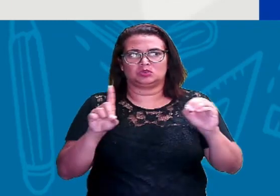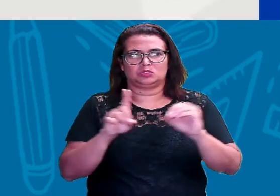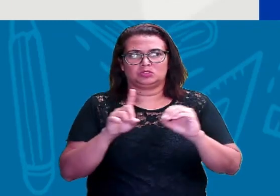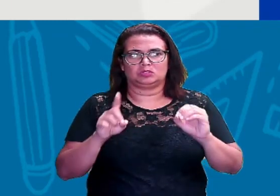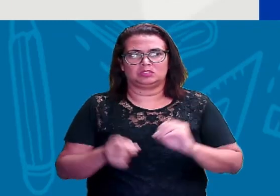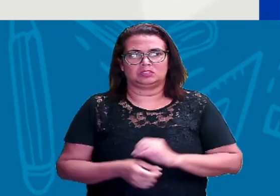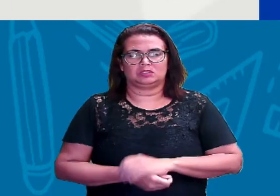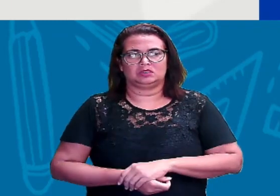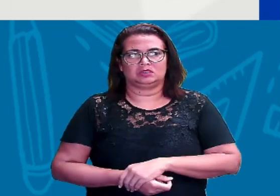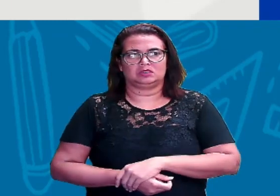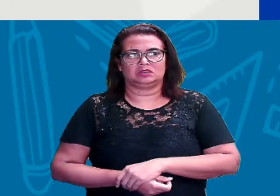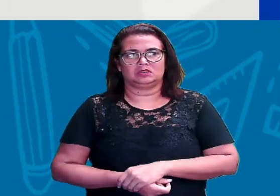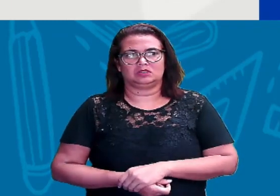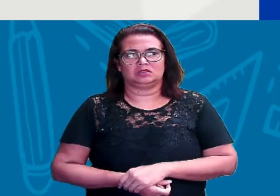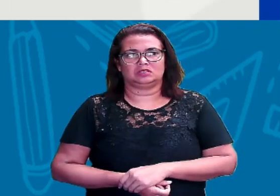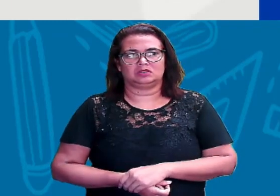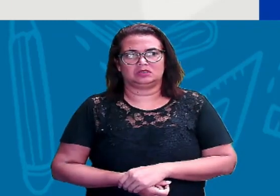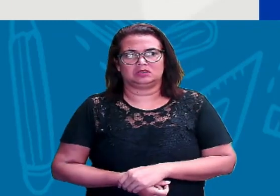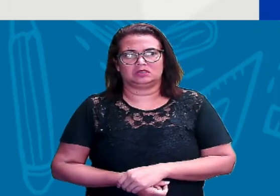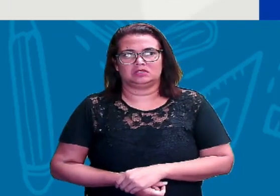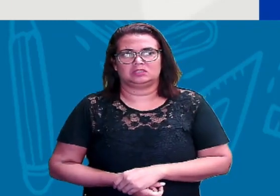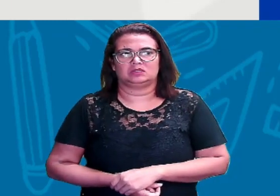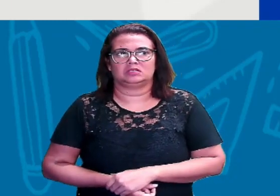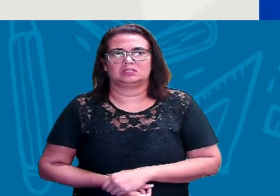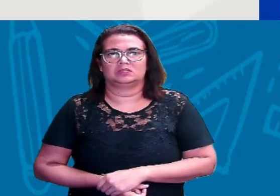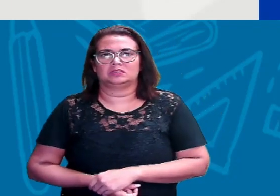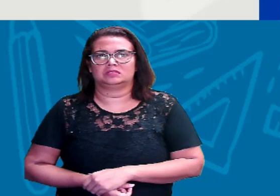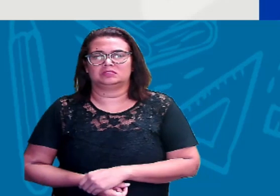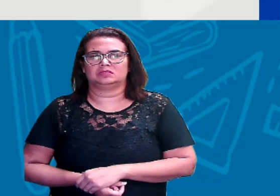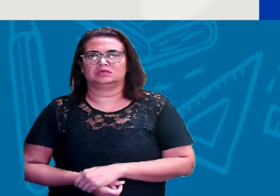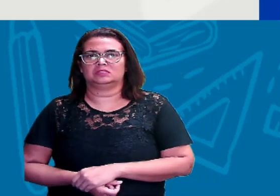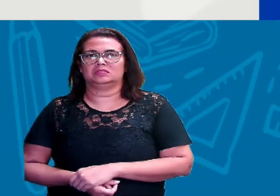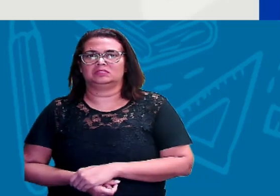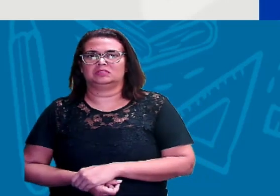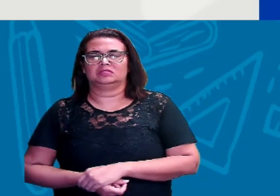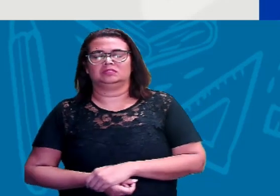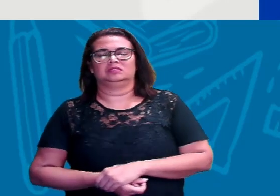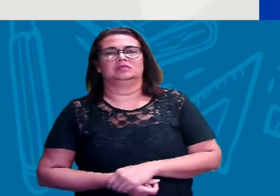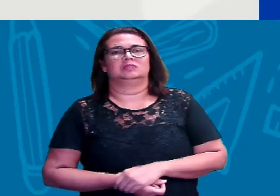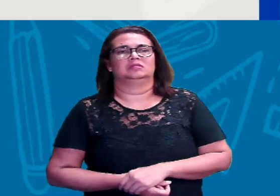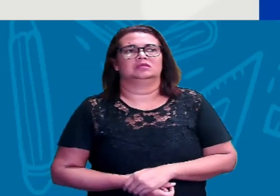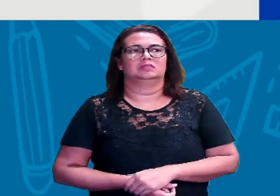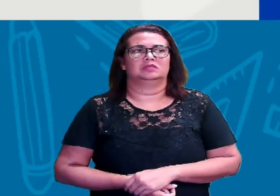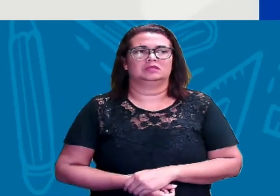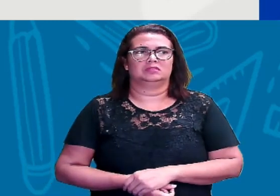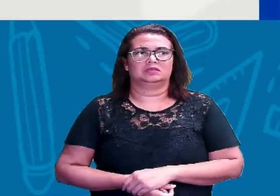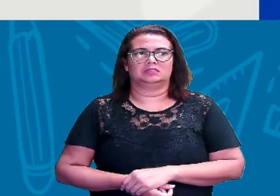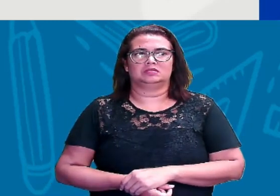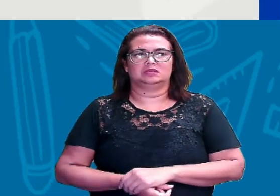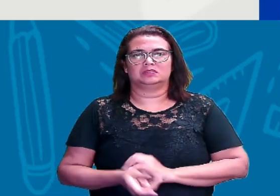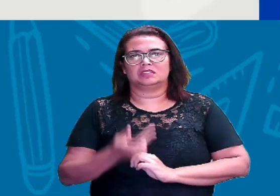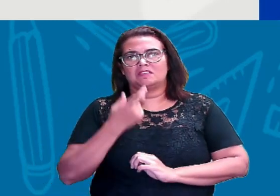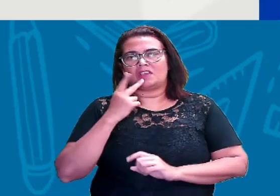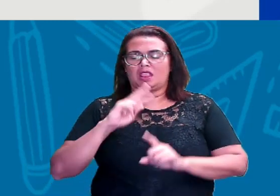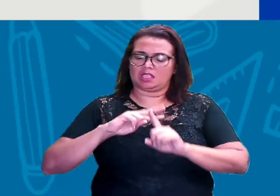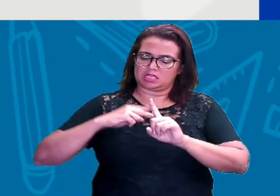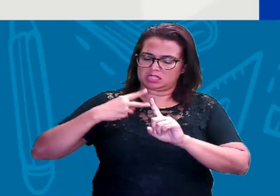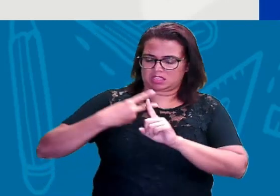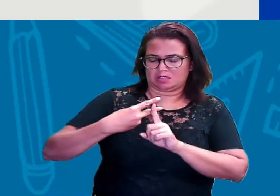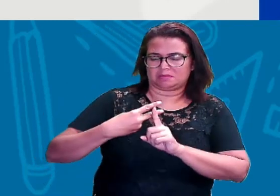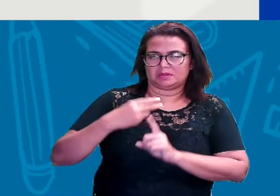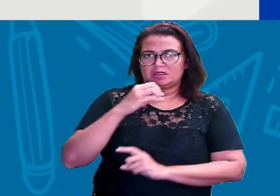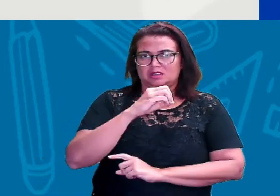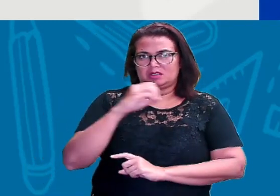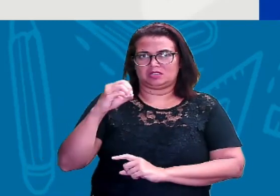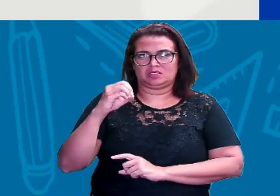Dois O's. DOUBLE, O. No caso aí, o dobro do O, DOUBLE, OU. Som de O, OU. Depois